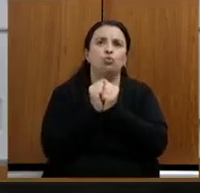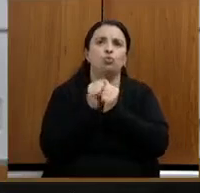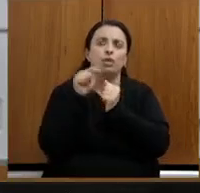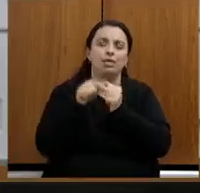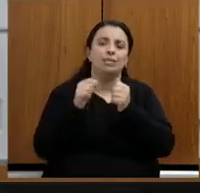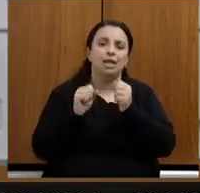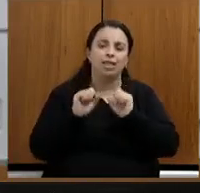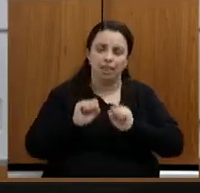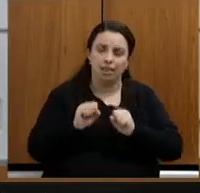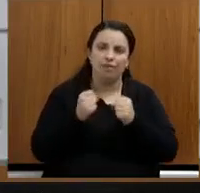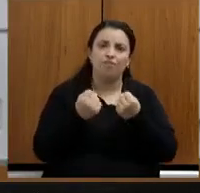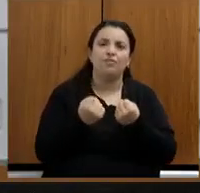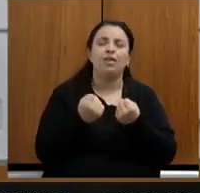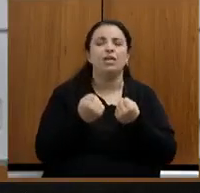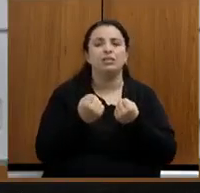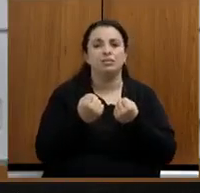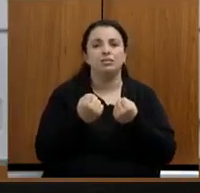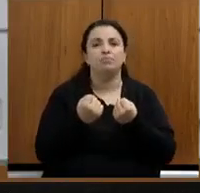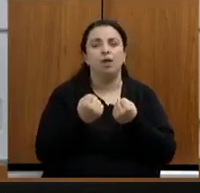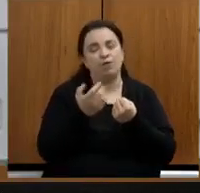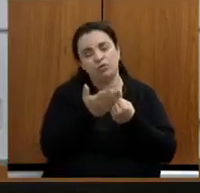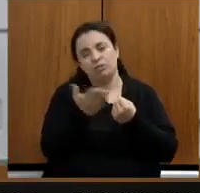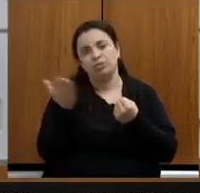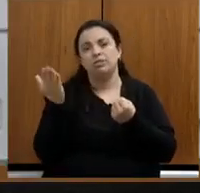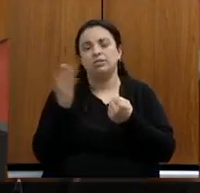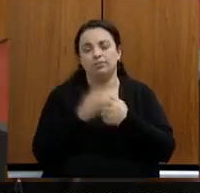defesa com relação a vocês viu